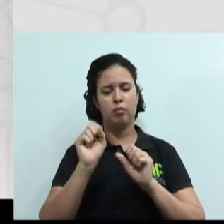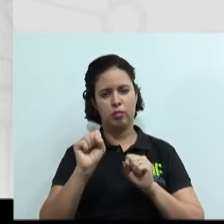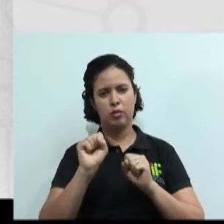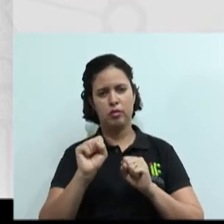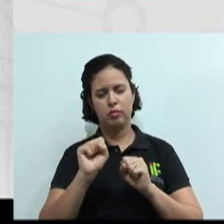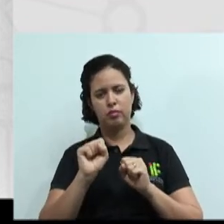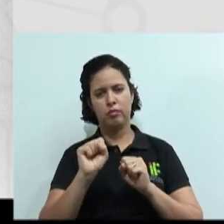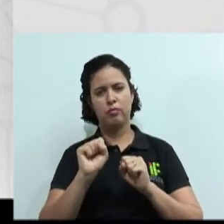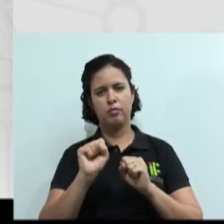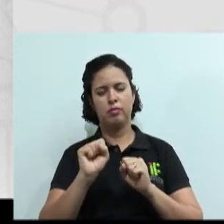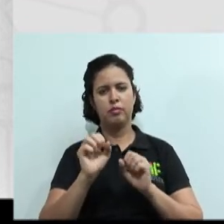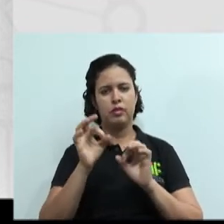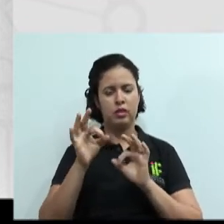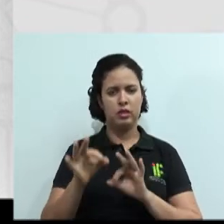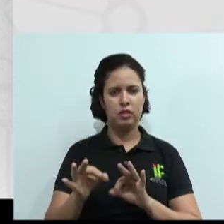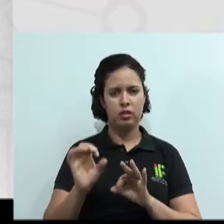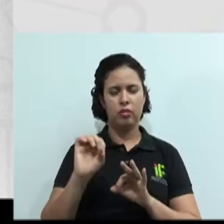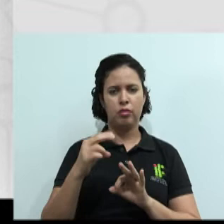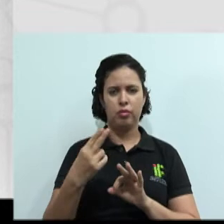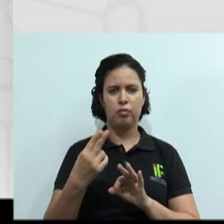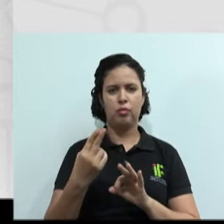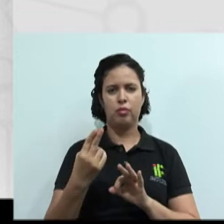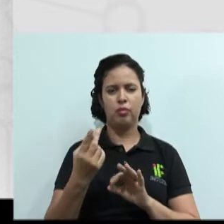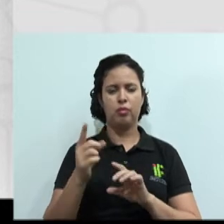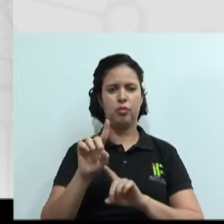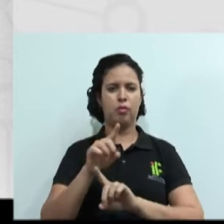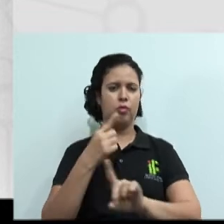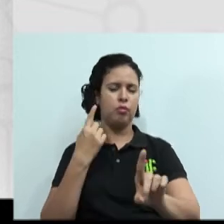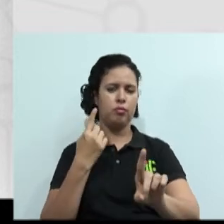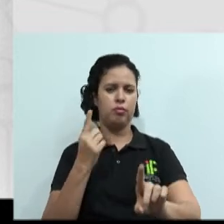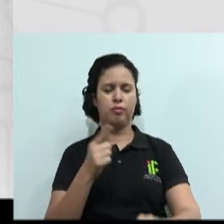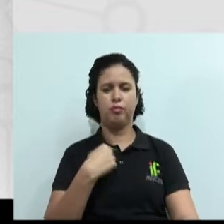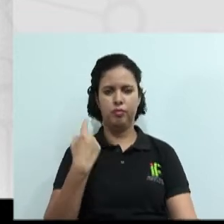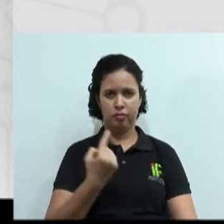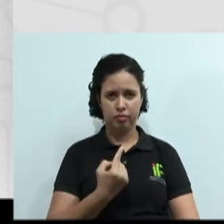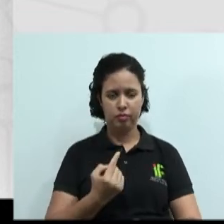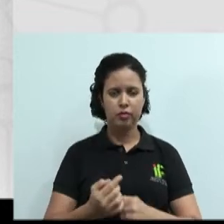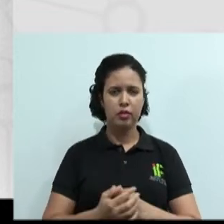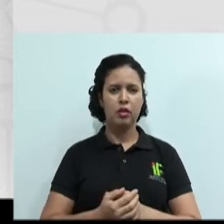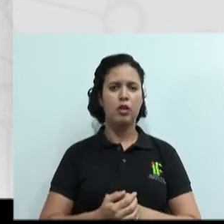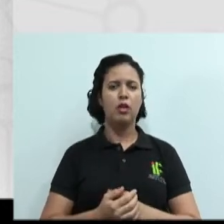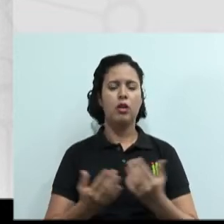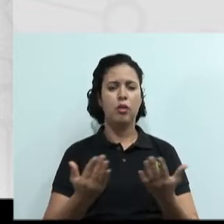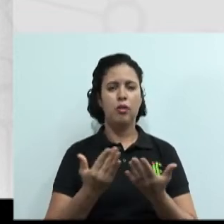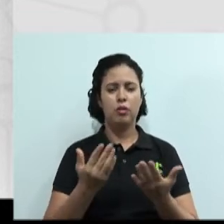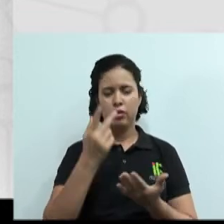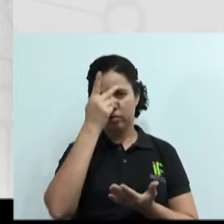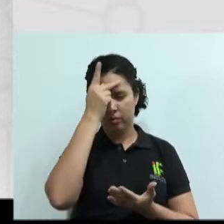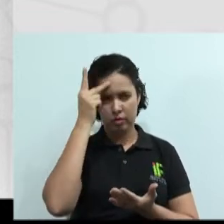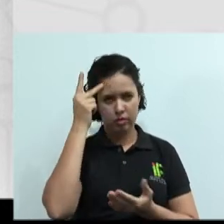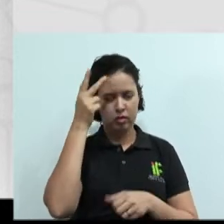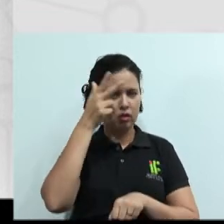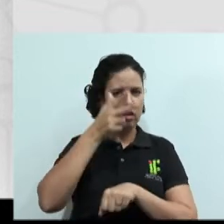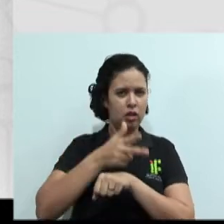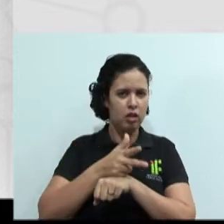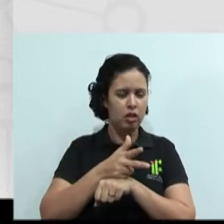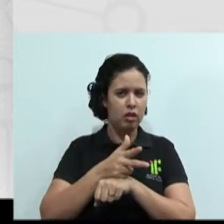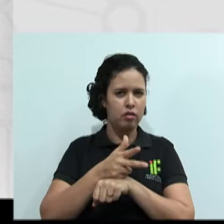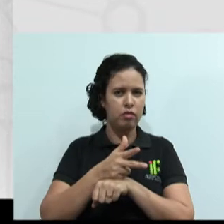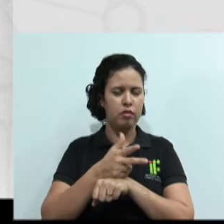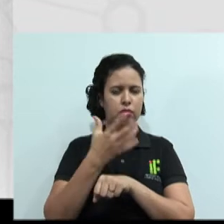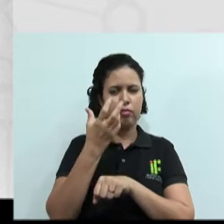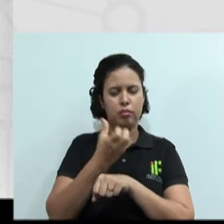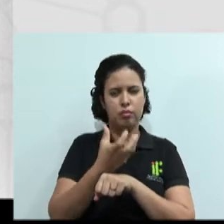a nós mesmos. Nos processos de negociação. É comum, atualmente, as pessoas gravarem reuniões e principalmente as